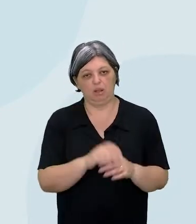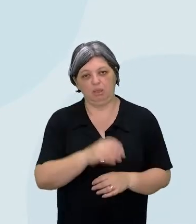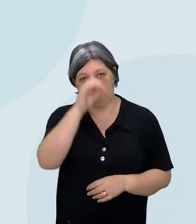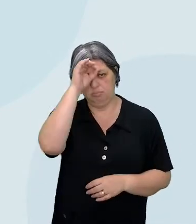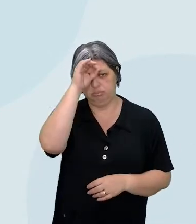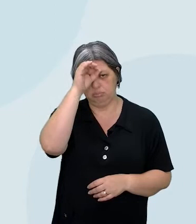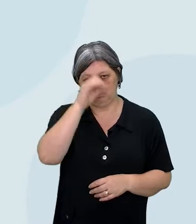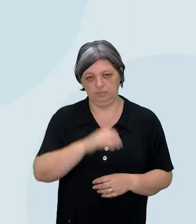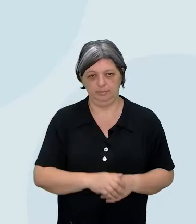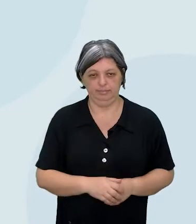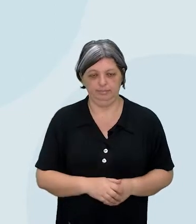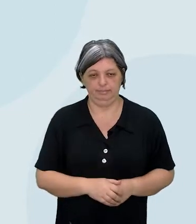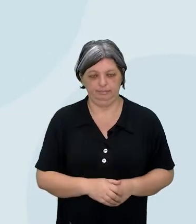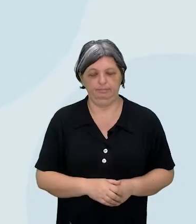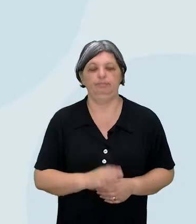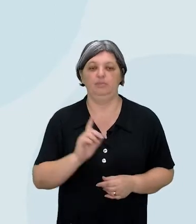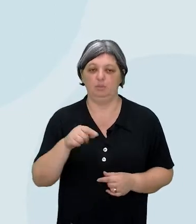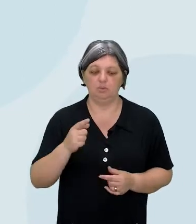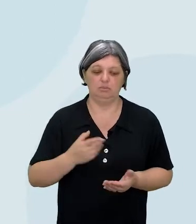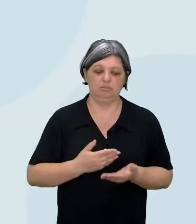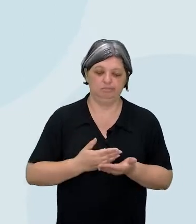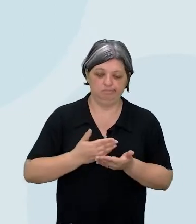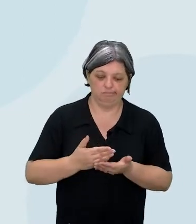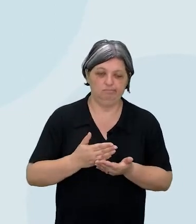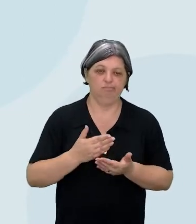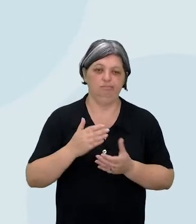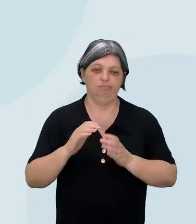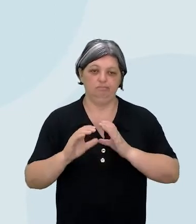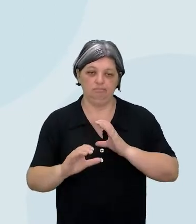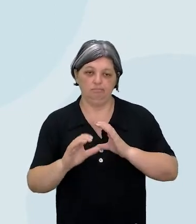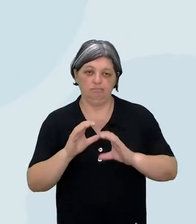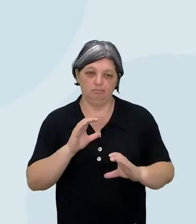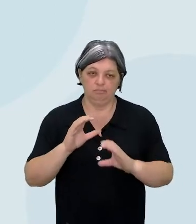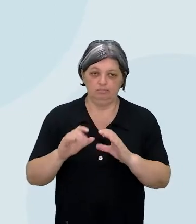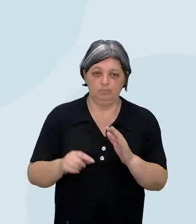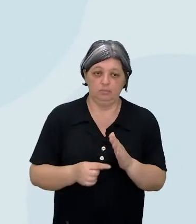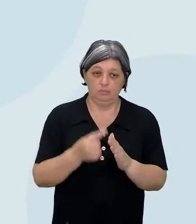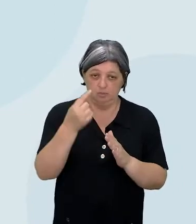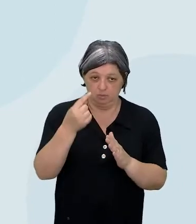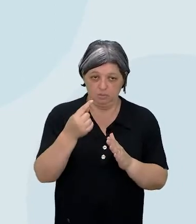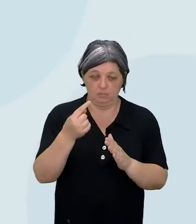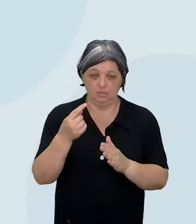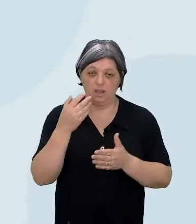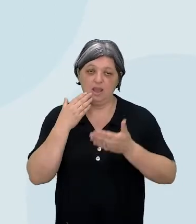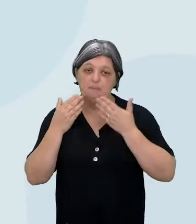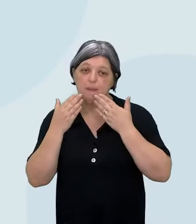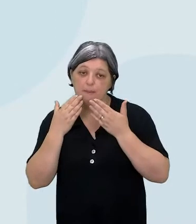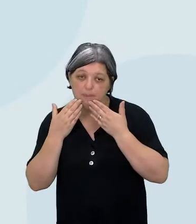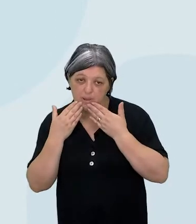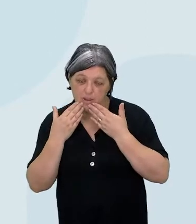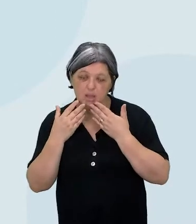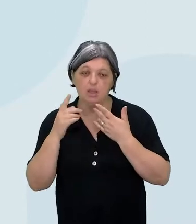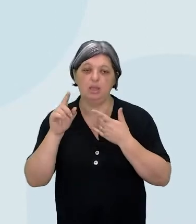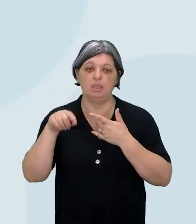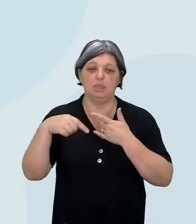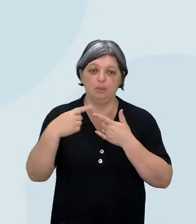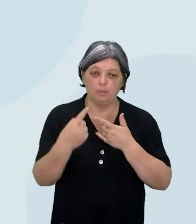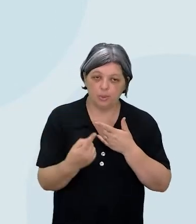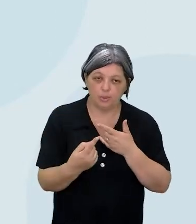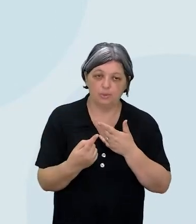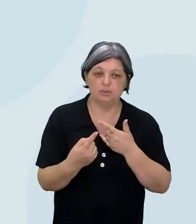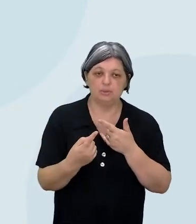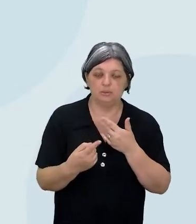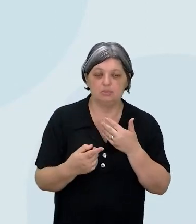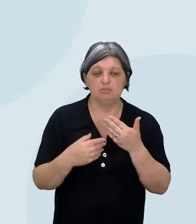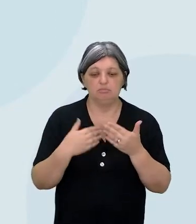partir disso, a gente começa a se comunicar, primeiro, obviamente, no boca a boca, e depois, a gente vai criando cada vez